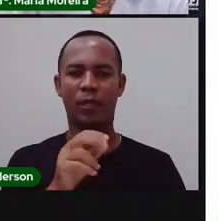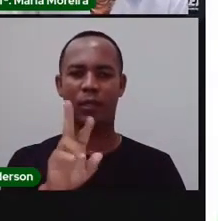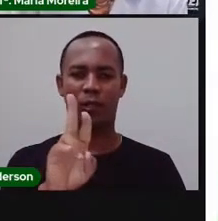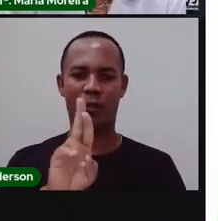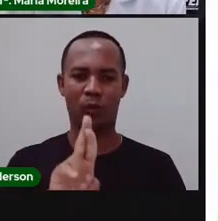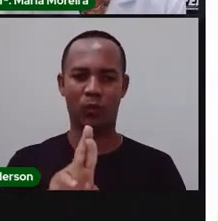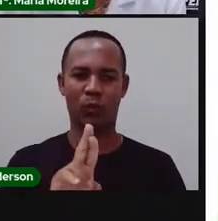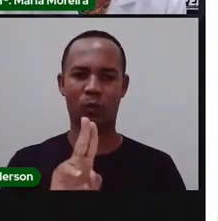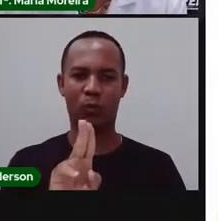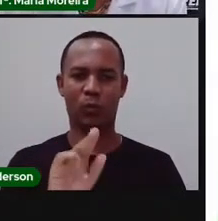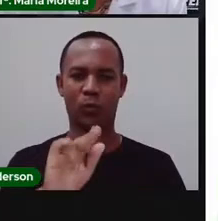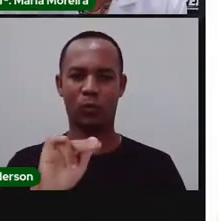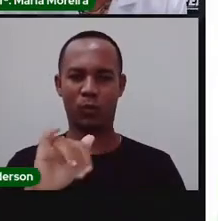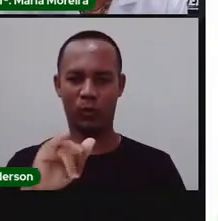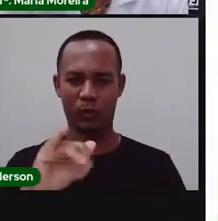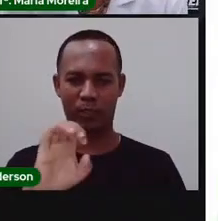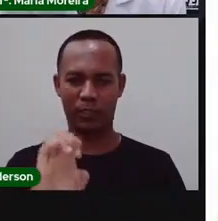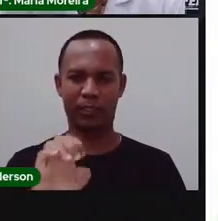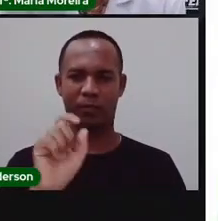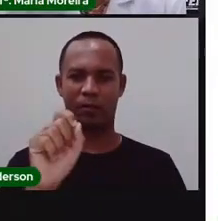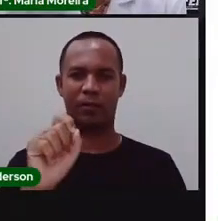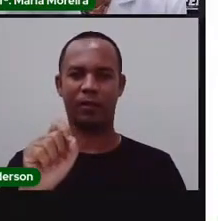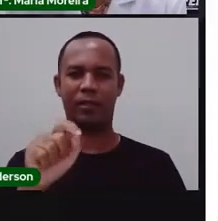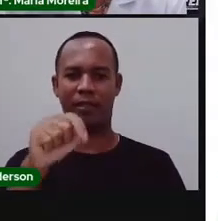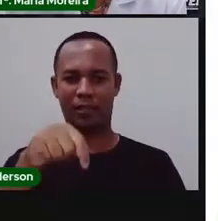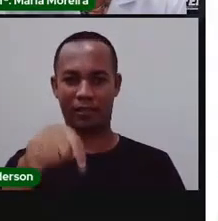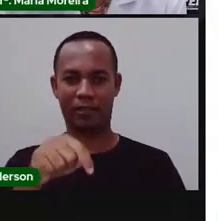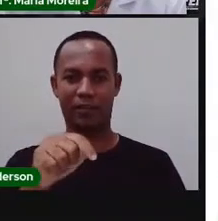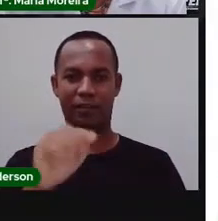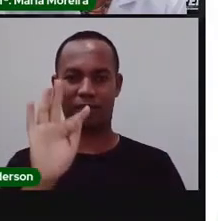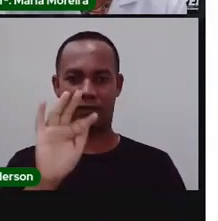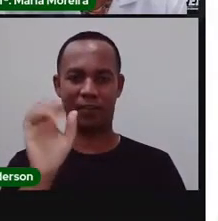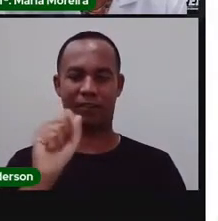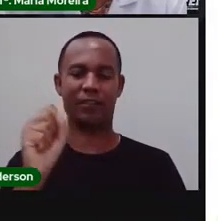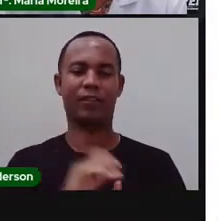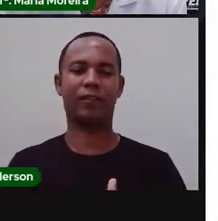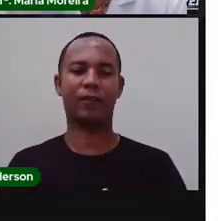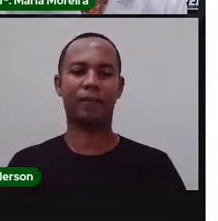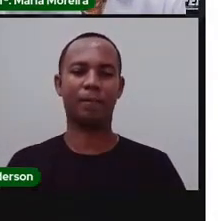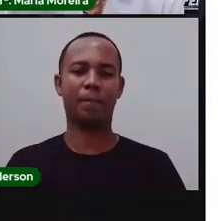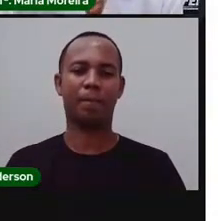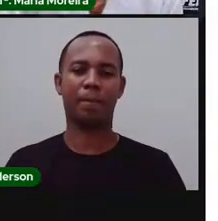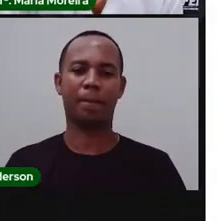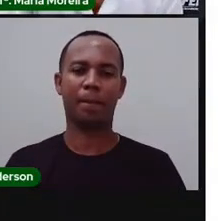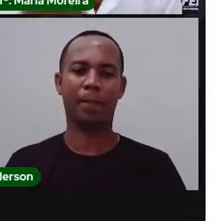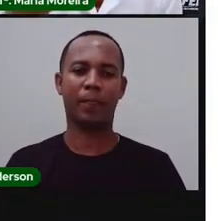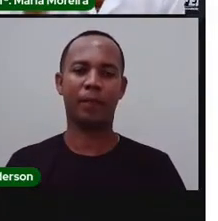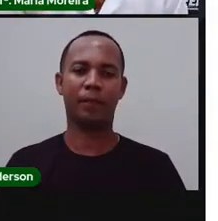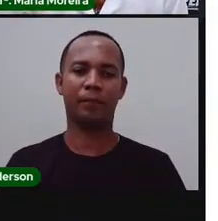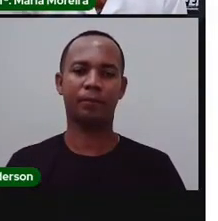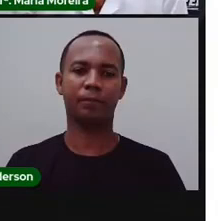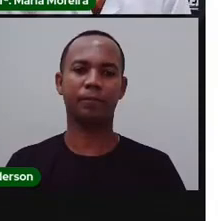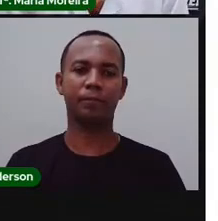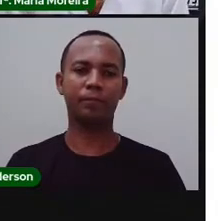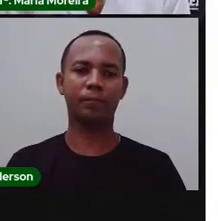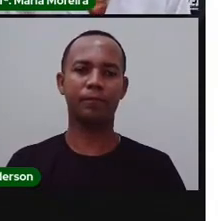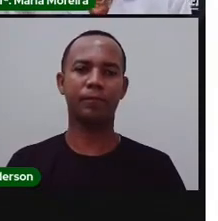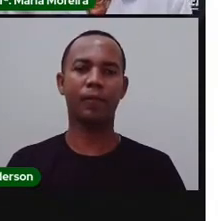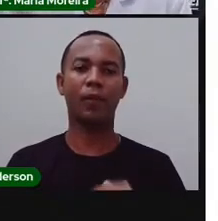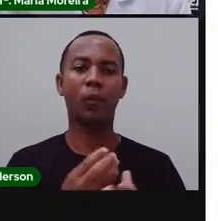Bom, aula seis. Vamos lá. Dando início a mais uma aula com a Bromaria. Bom, a